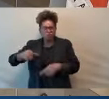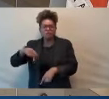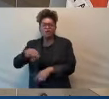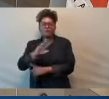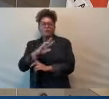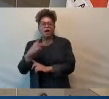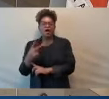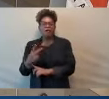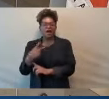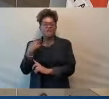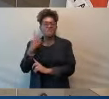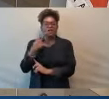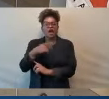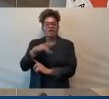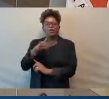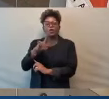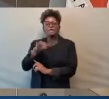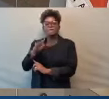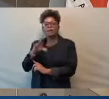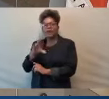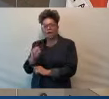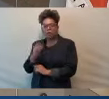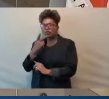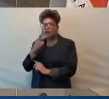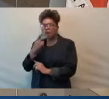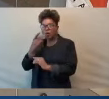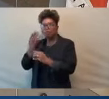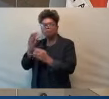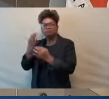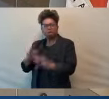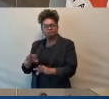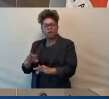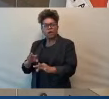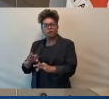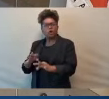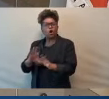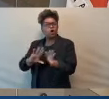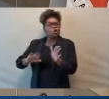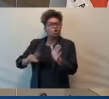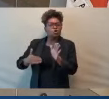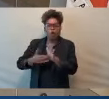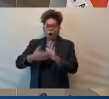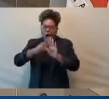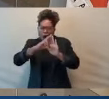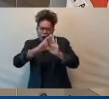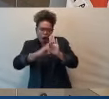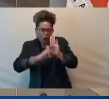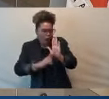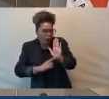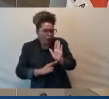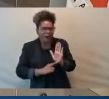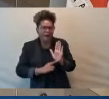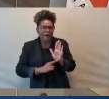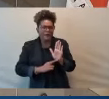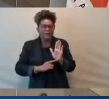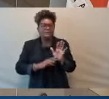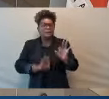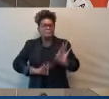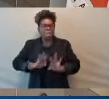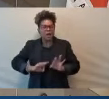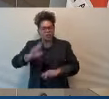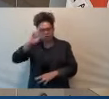diretor, a lei de desocupação do solo, precisam ser respeitadas, porque, inclusive, quando foi ter uma alteração de via